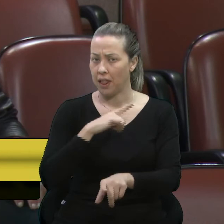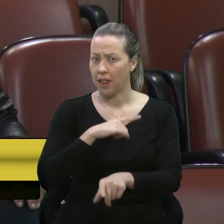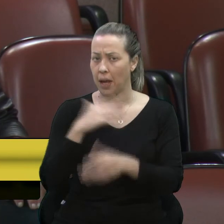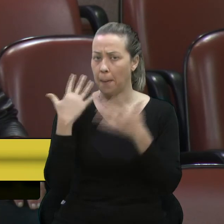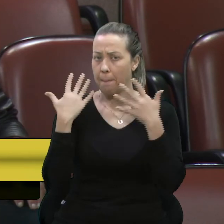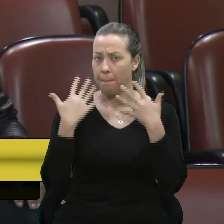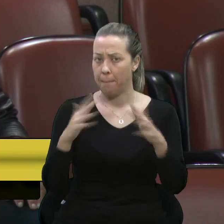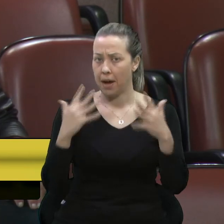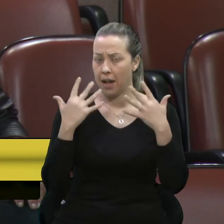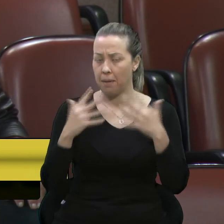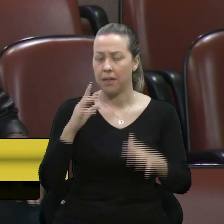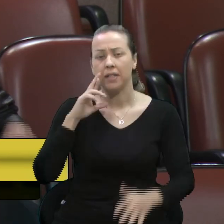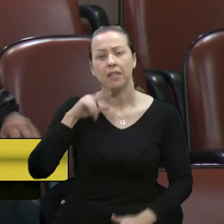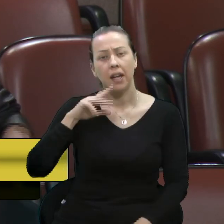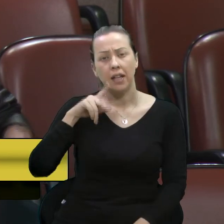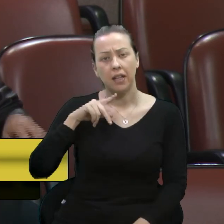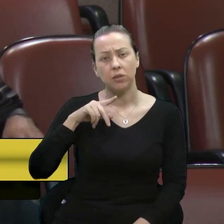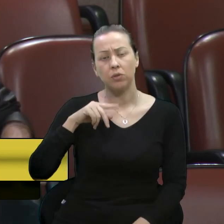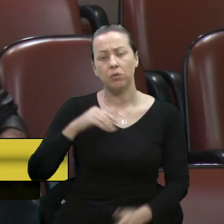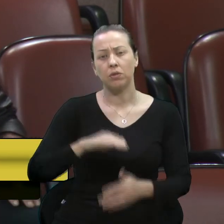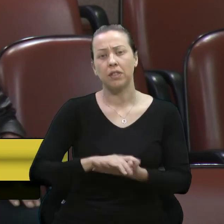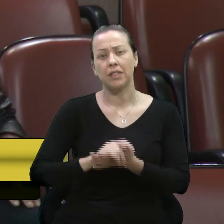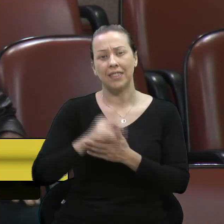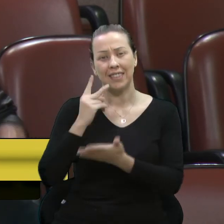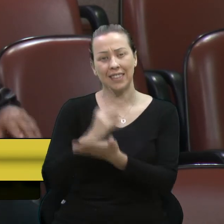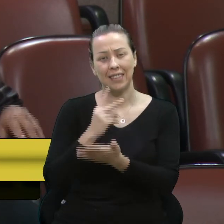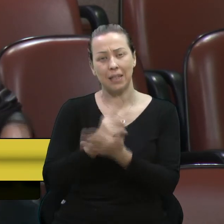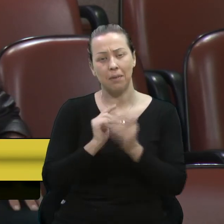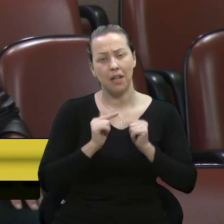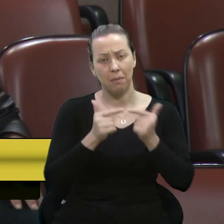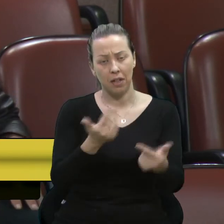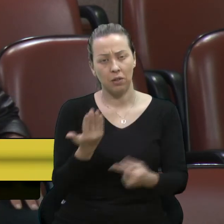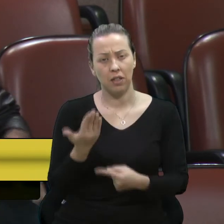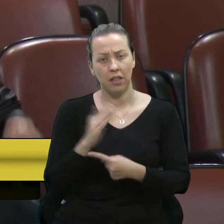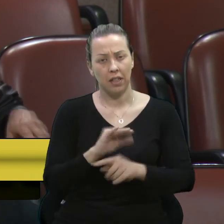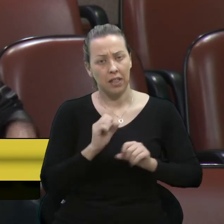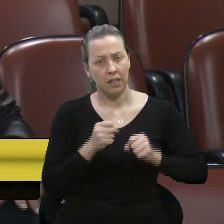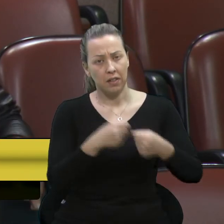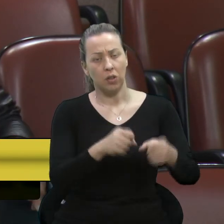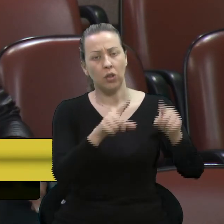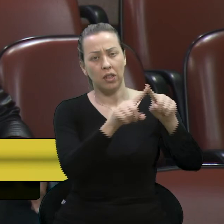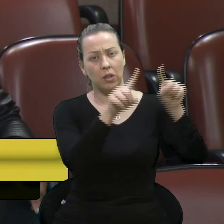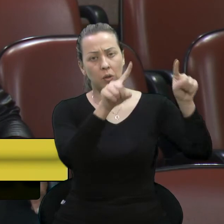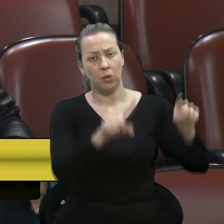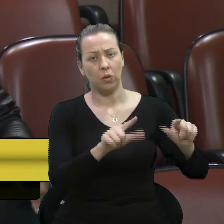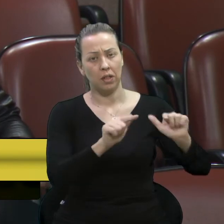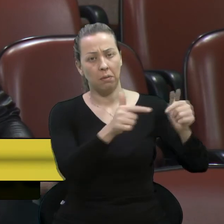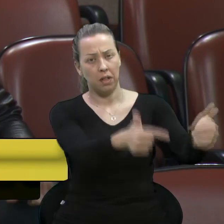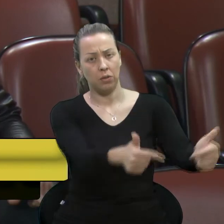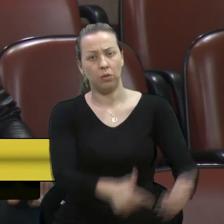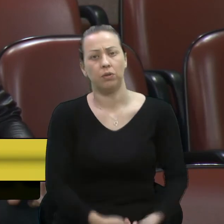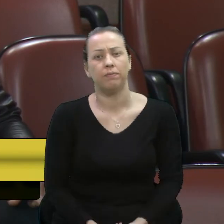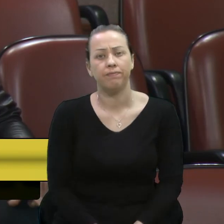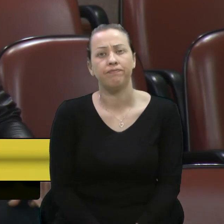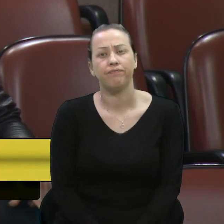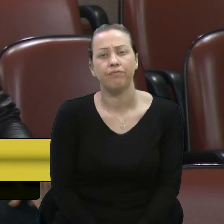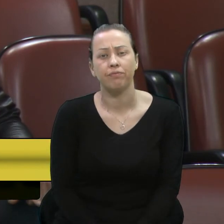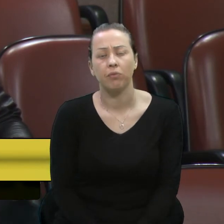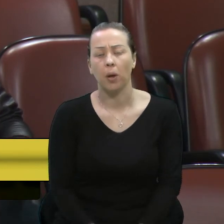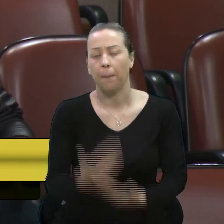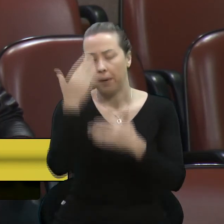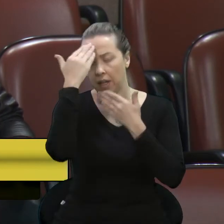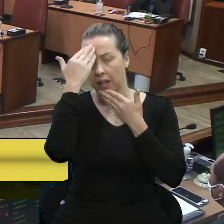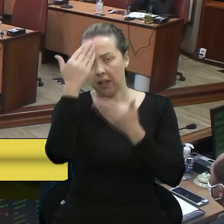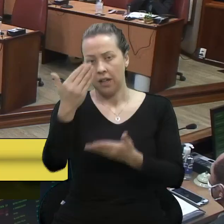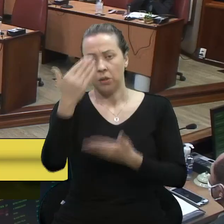Parabéns, Renato, mais uma vez e conheci na porta de fábrica e o senhor sempre defendendo o trabalhador. Obrigado. Obrigado,